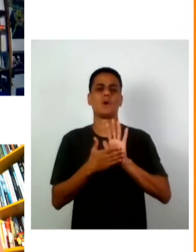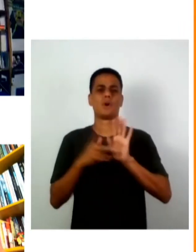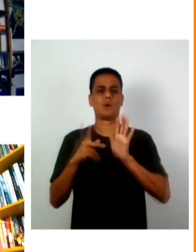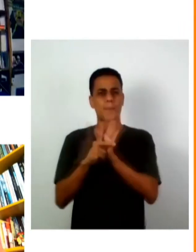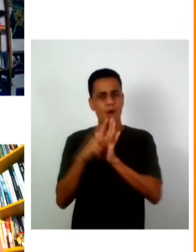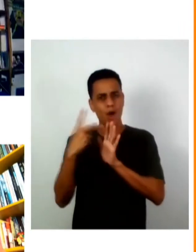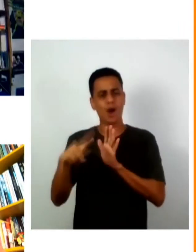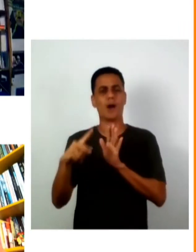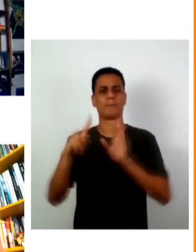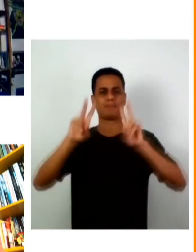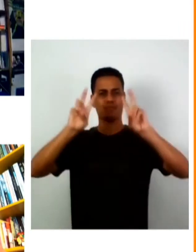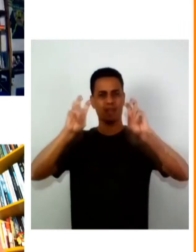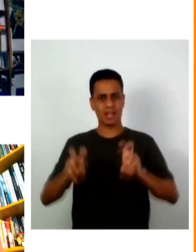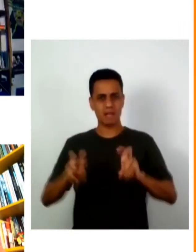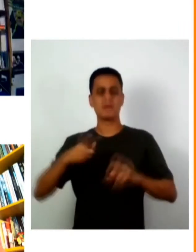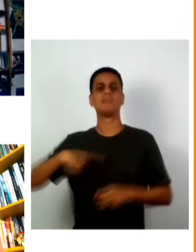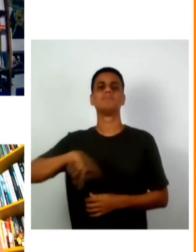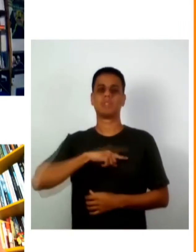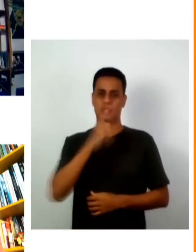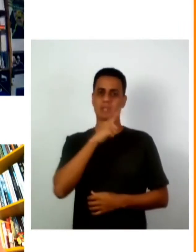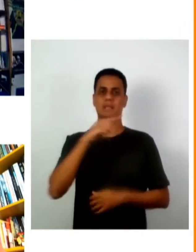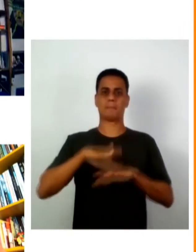consegue emplacar mais os temas por exemplo